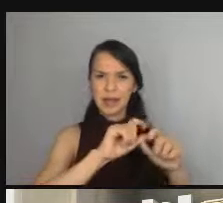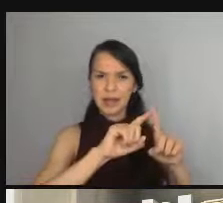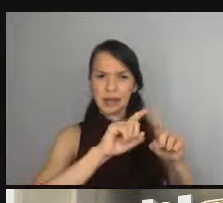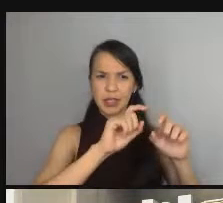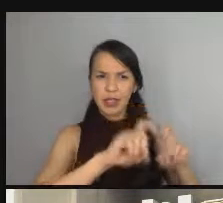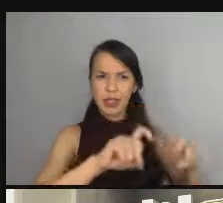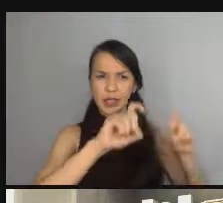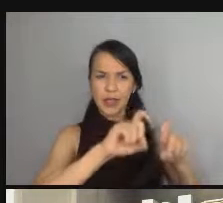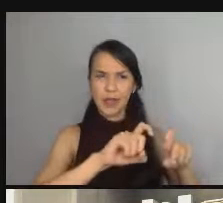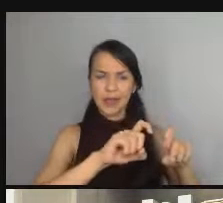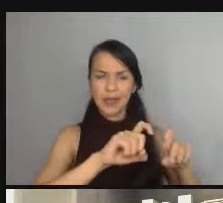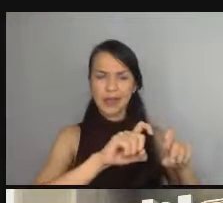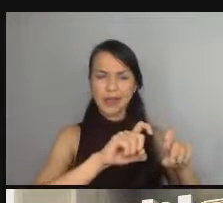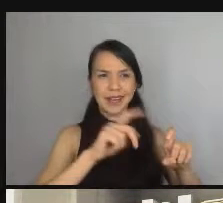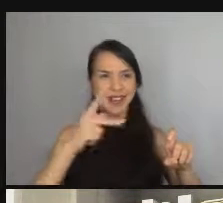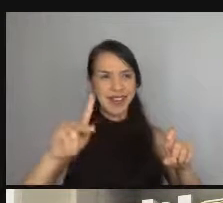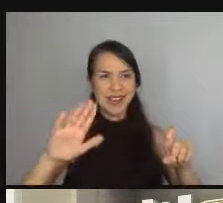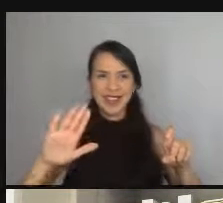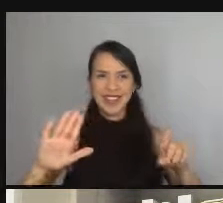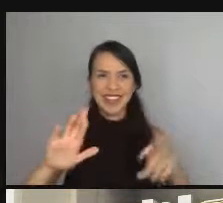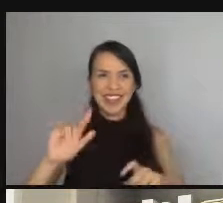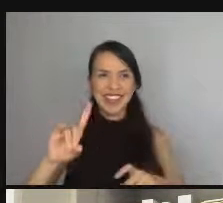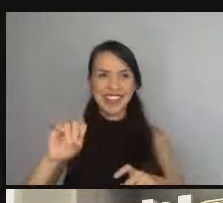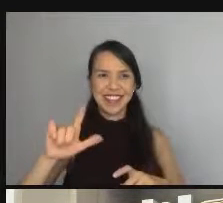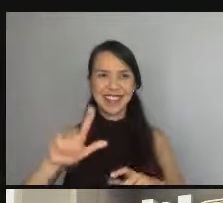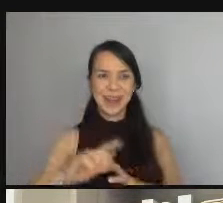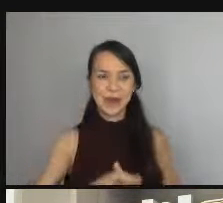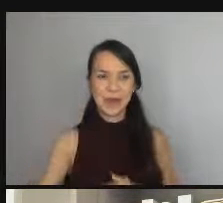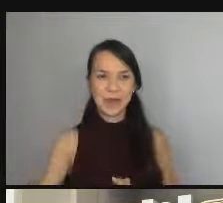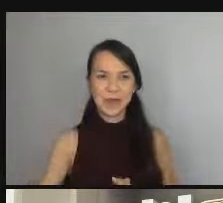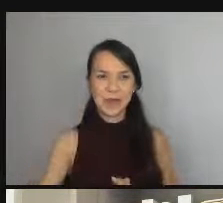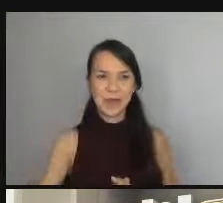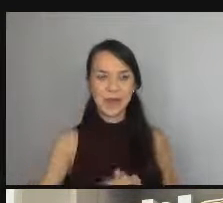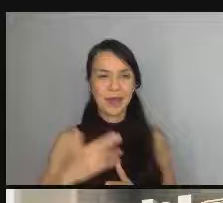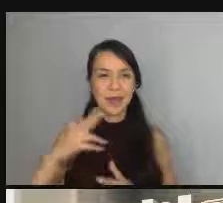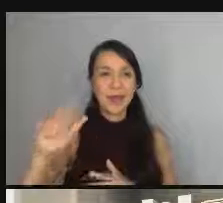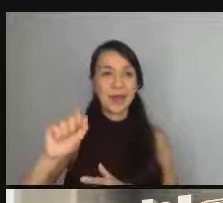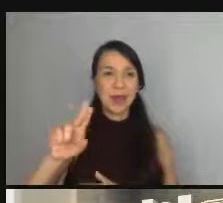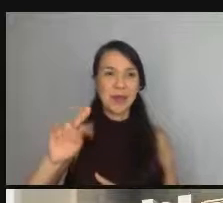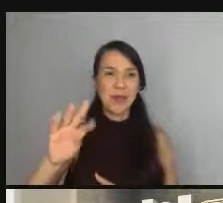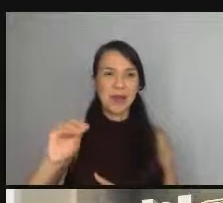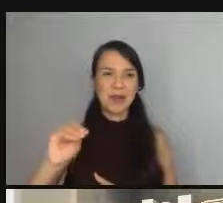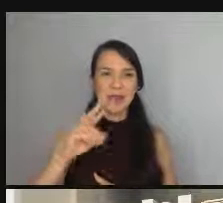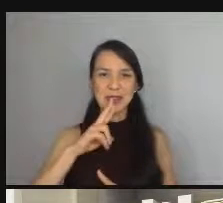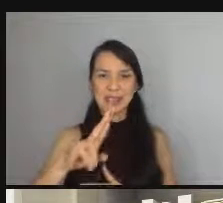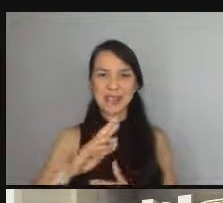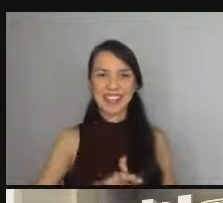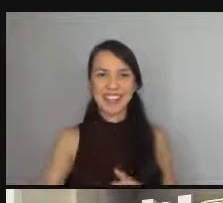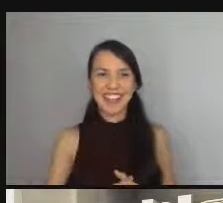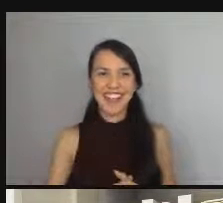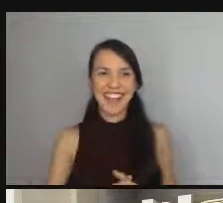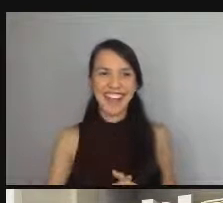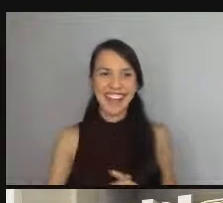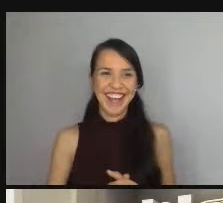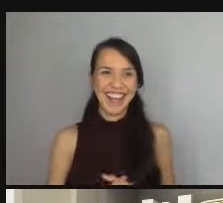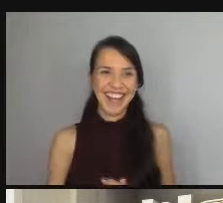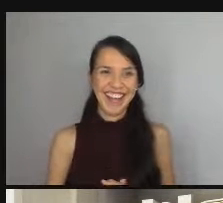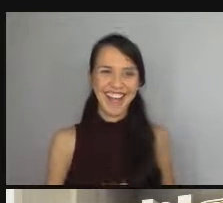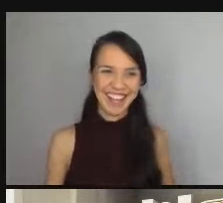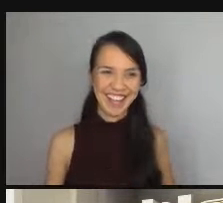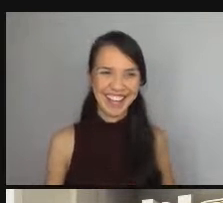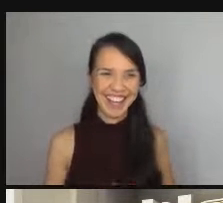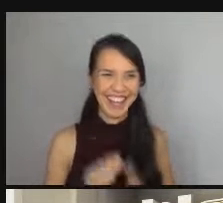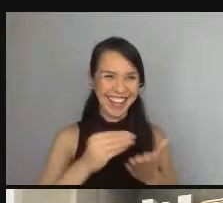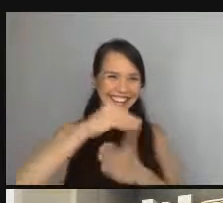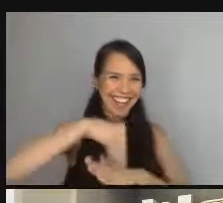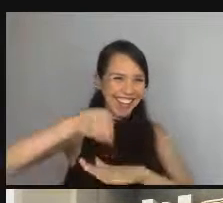aí é contigo Parian aí eu vou deixar para o Augusto responder beleza vou